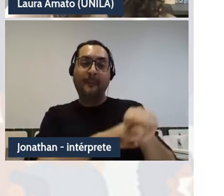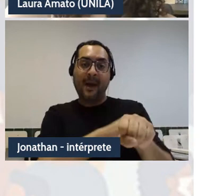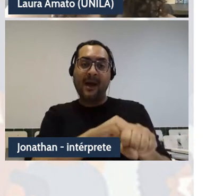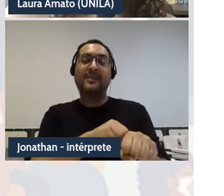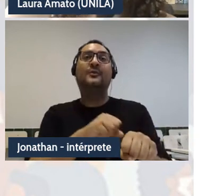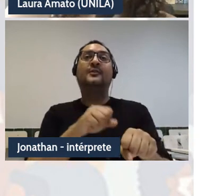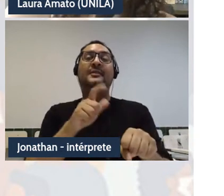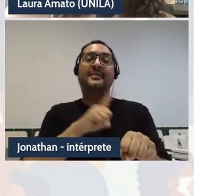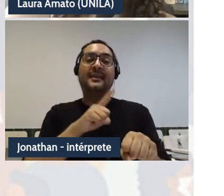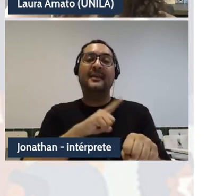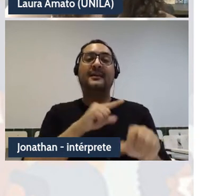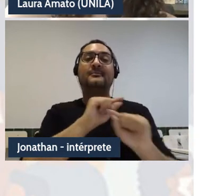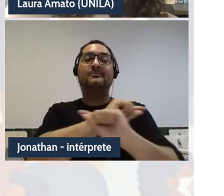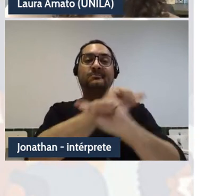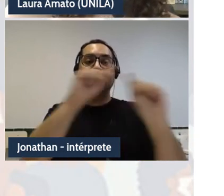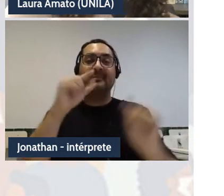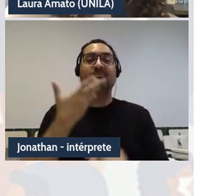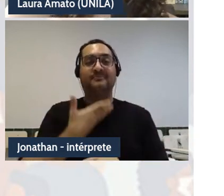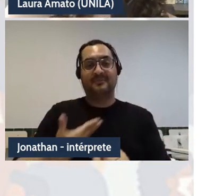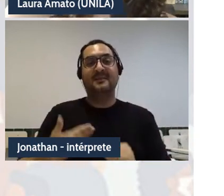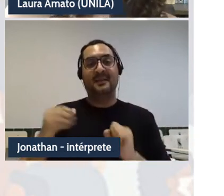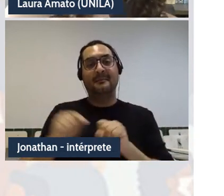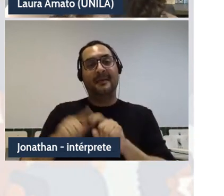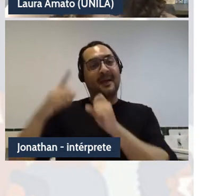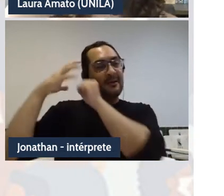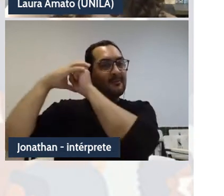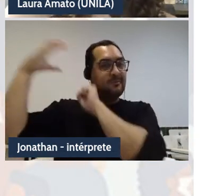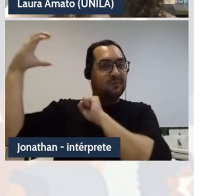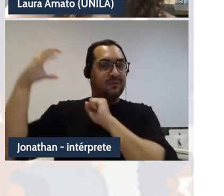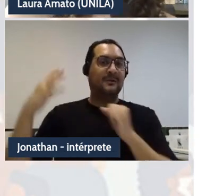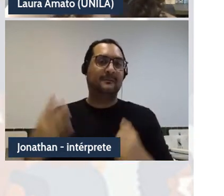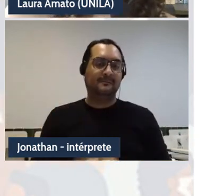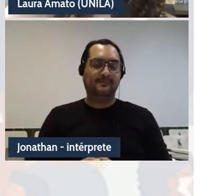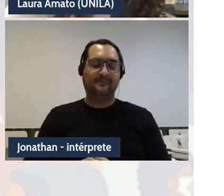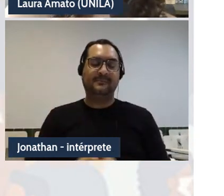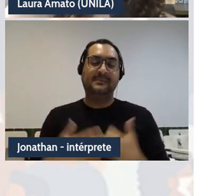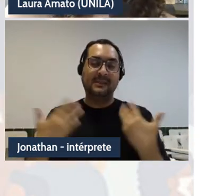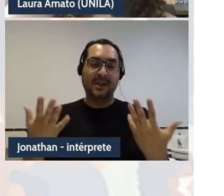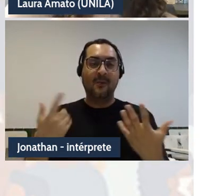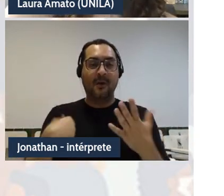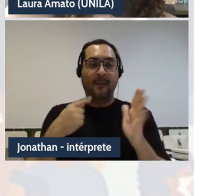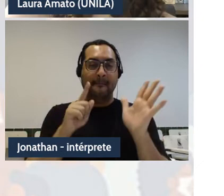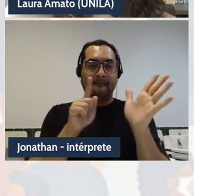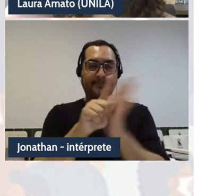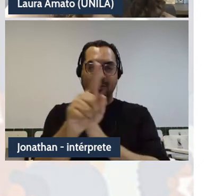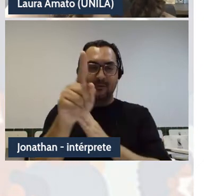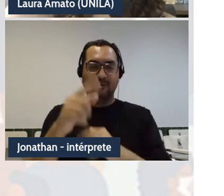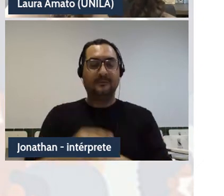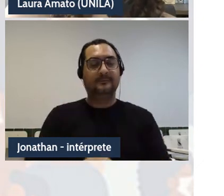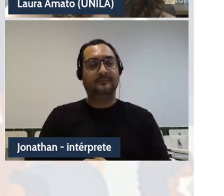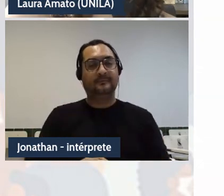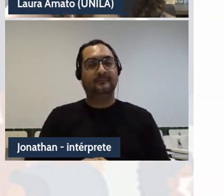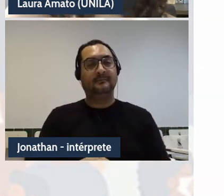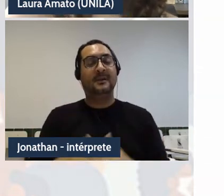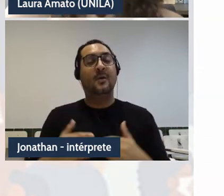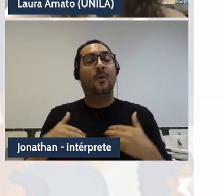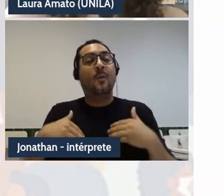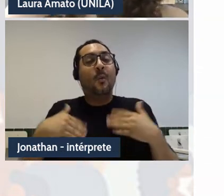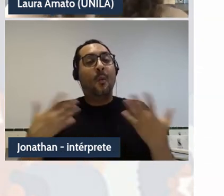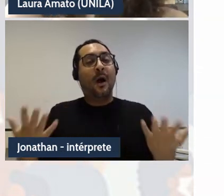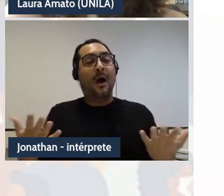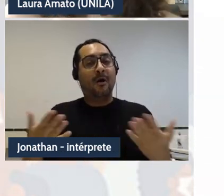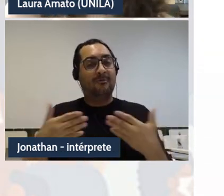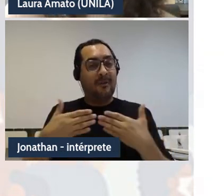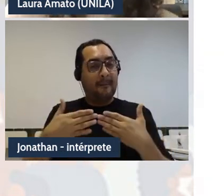colonizadoras. Nesse aspecto, cabe a pergunta, qual abertura há mesmo para o